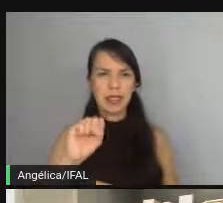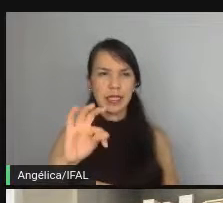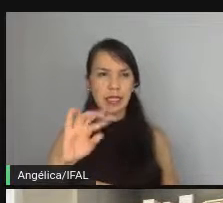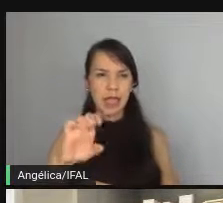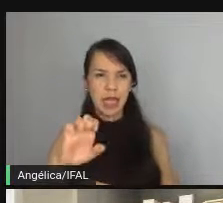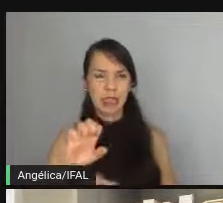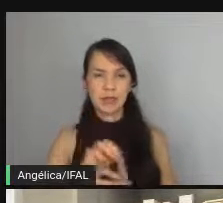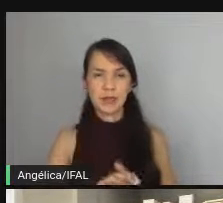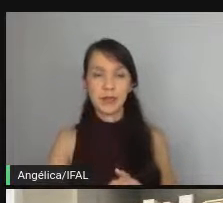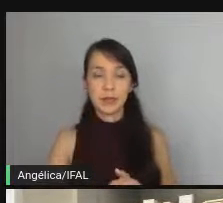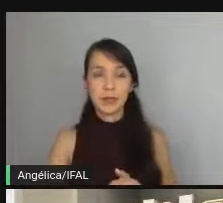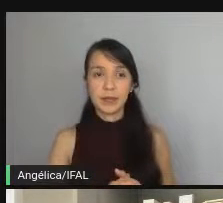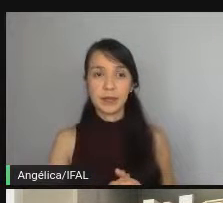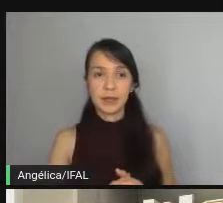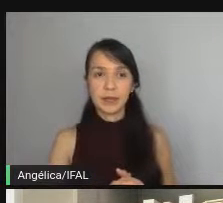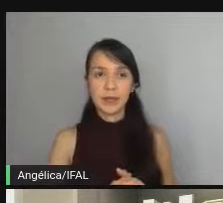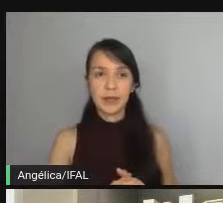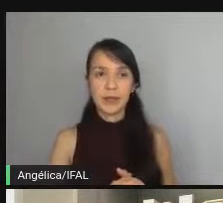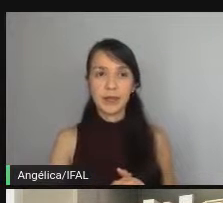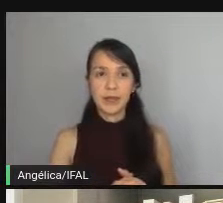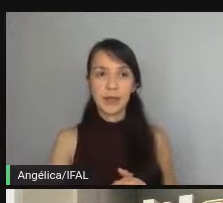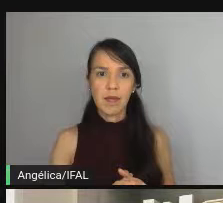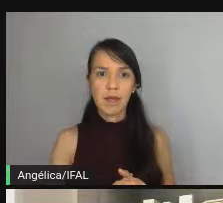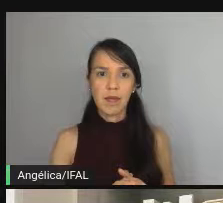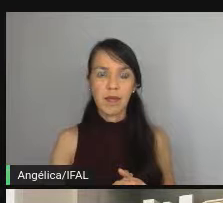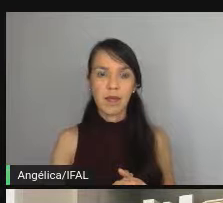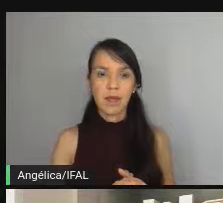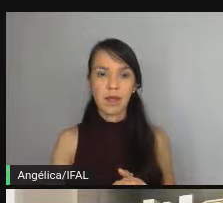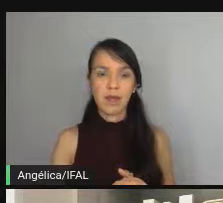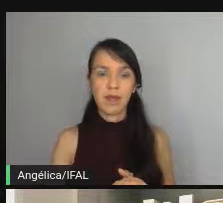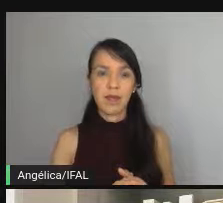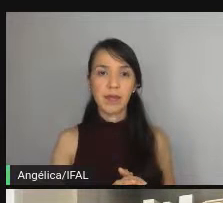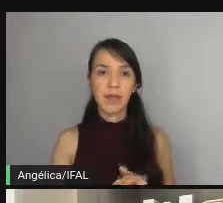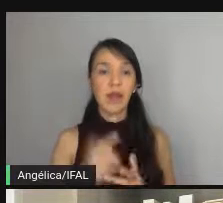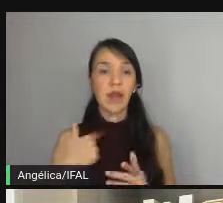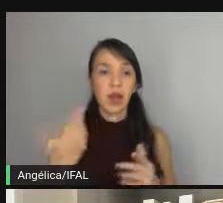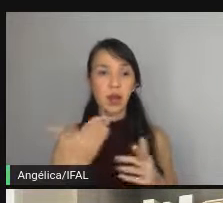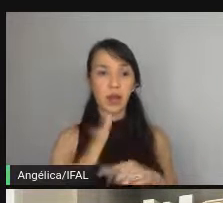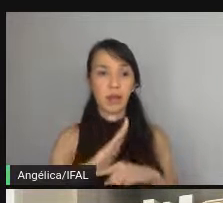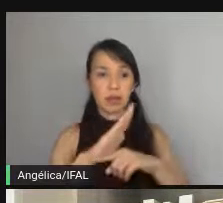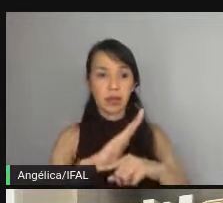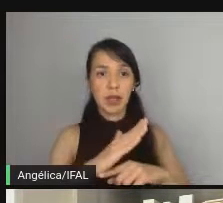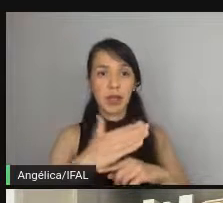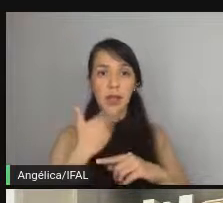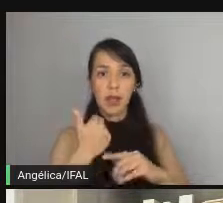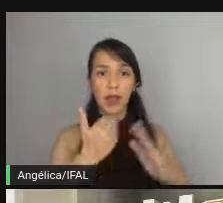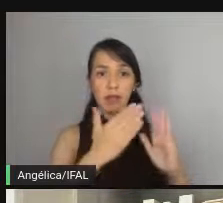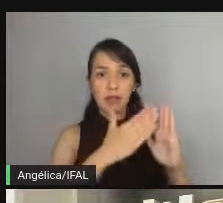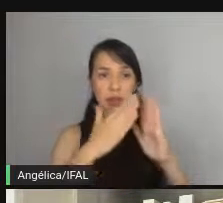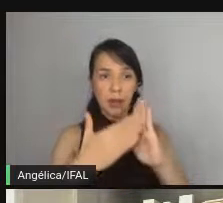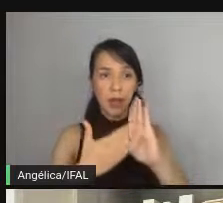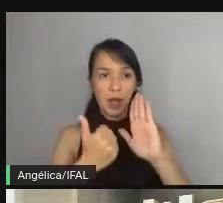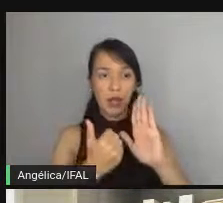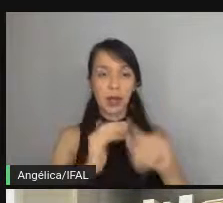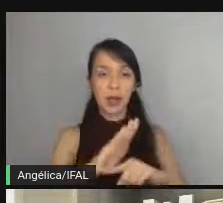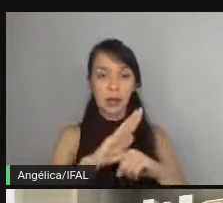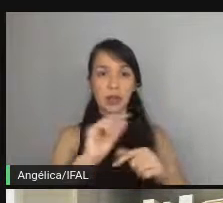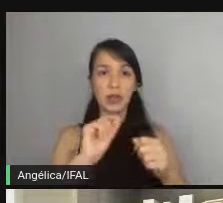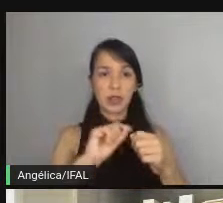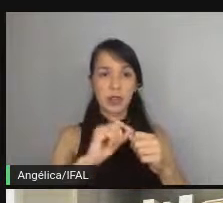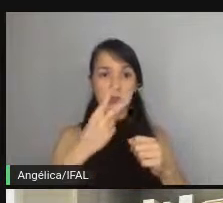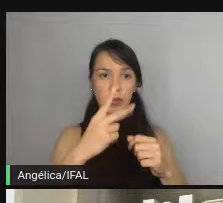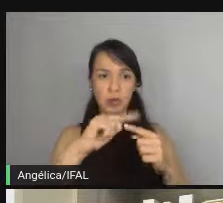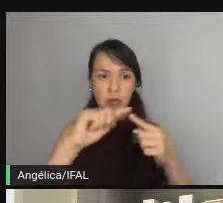aí agora pra suprir essa necessidade da biblioteca a gente tem que fazer duas coisas